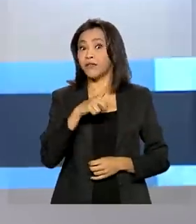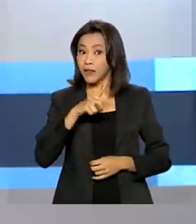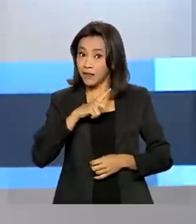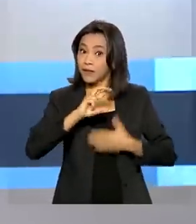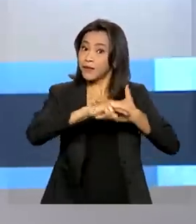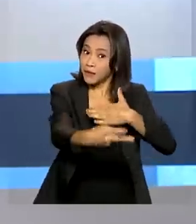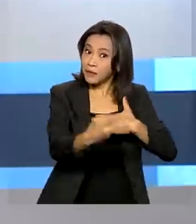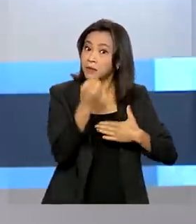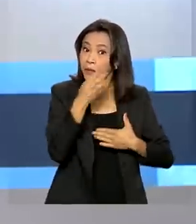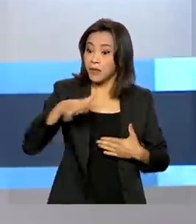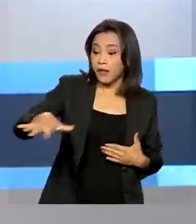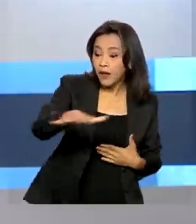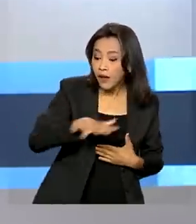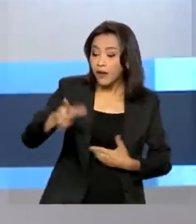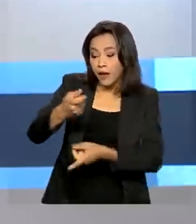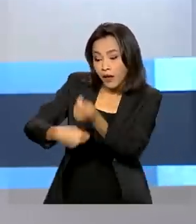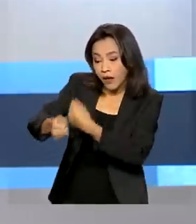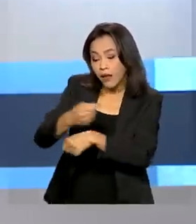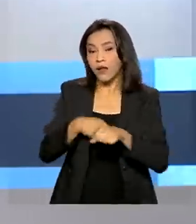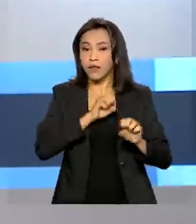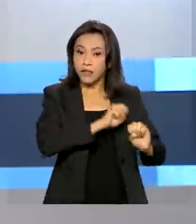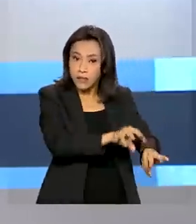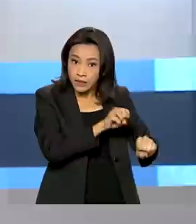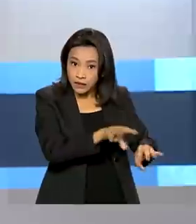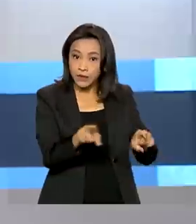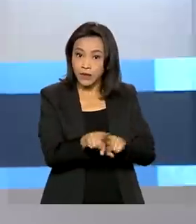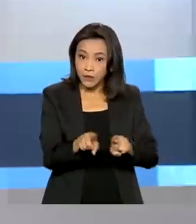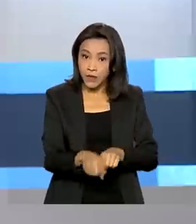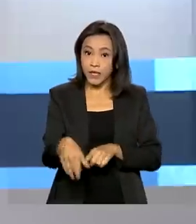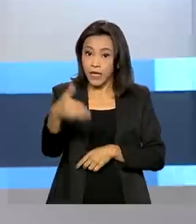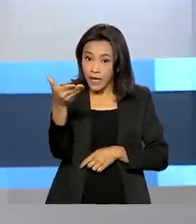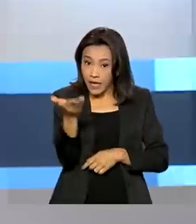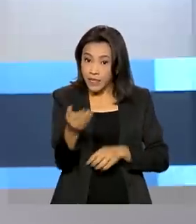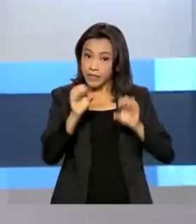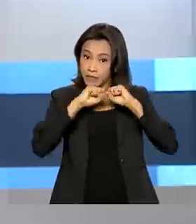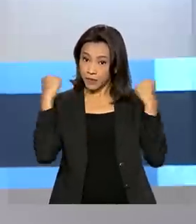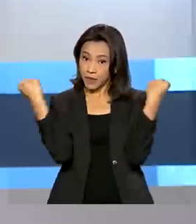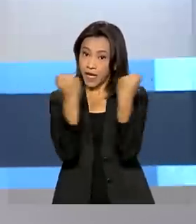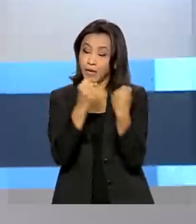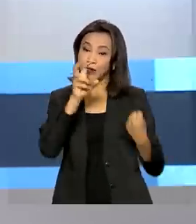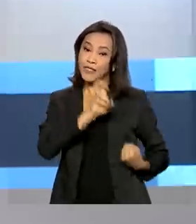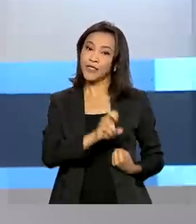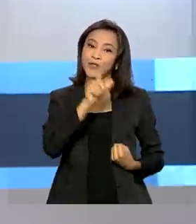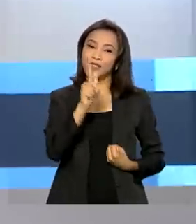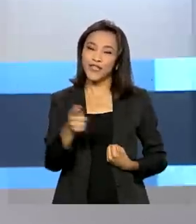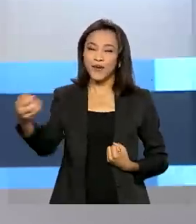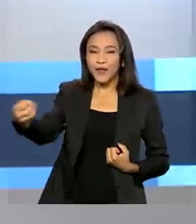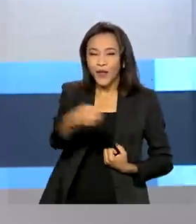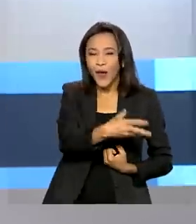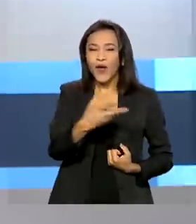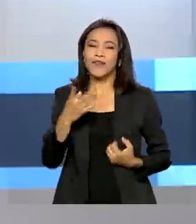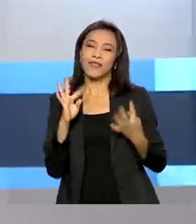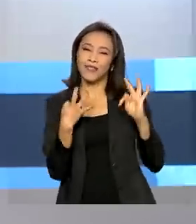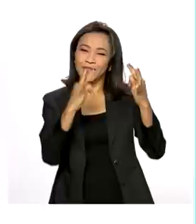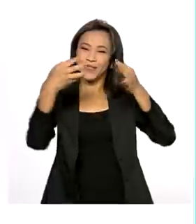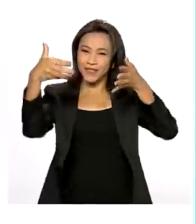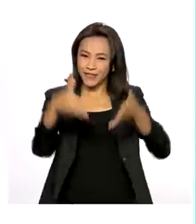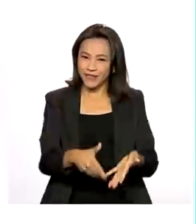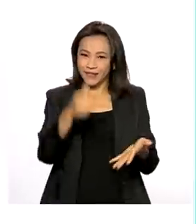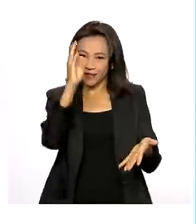economia e a educação. O seminário internacional 5G.br marca a chegada da nova tecnologia ao país.